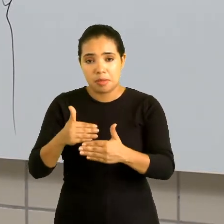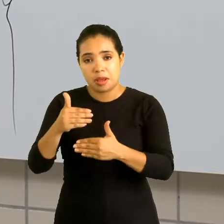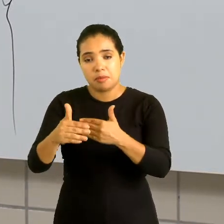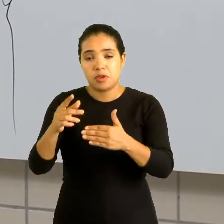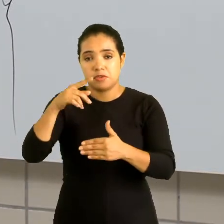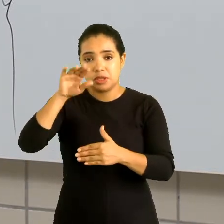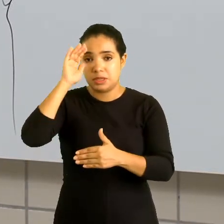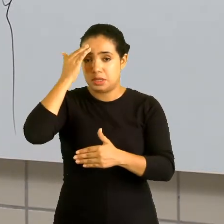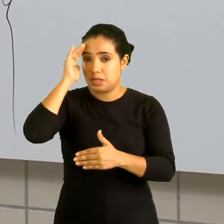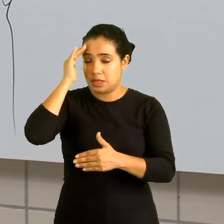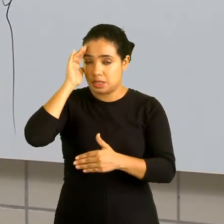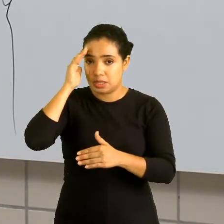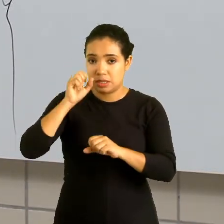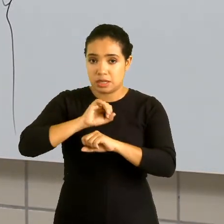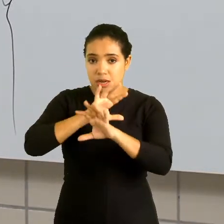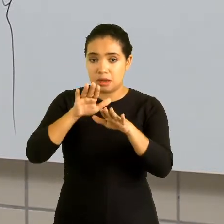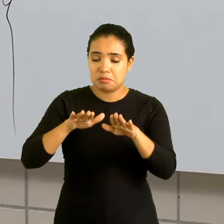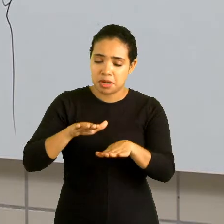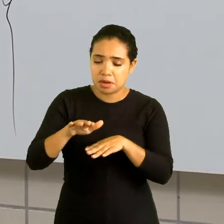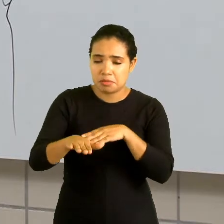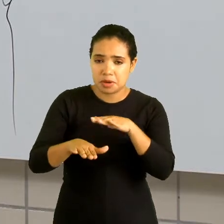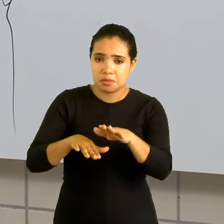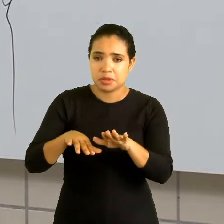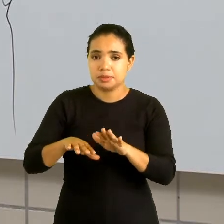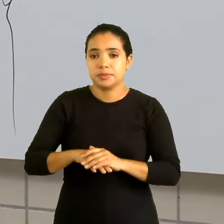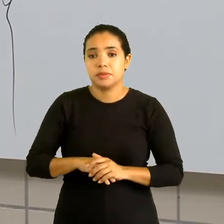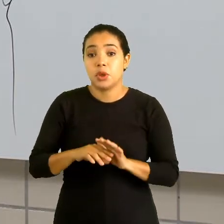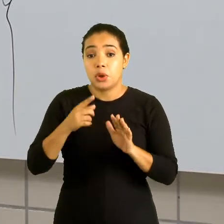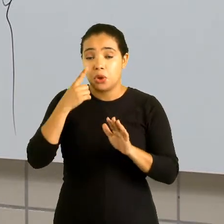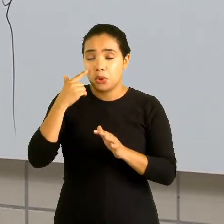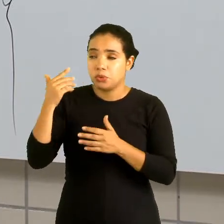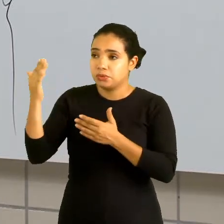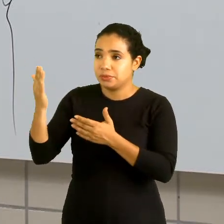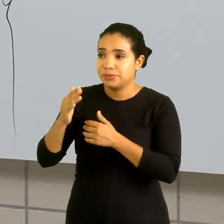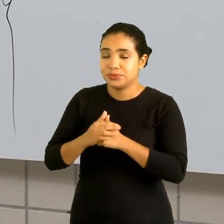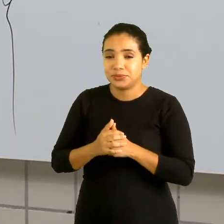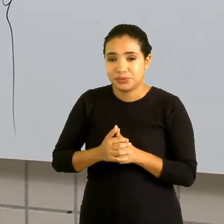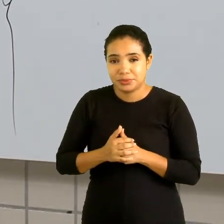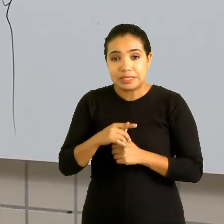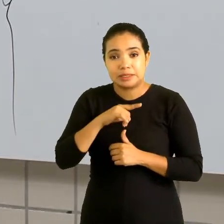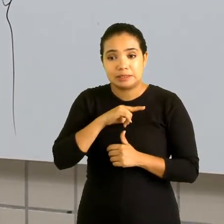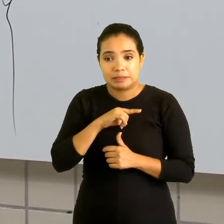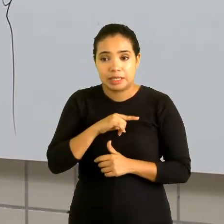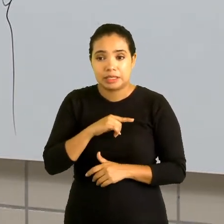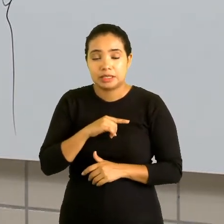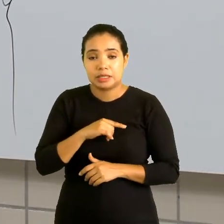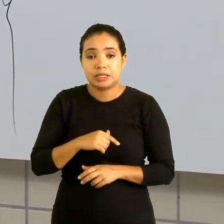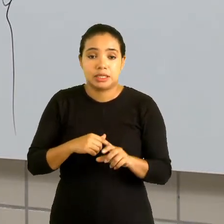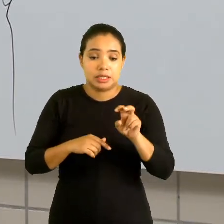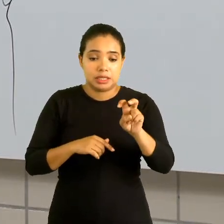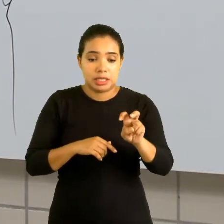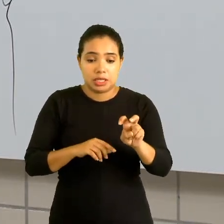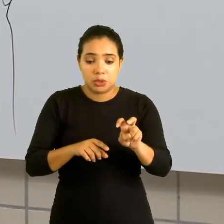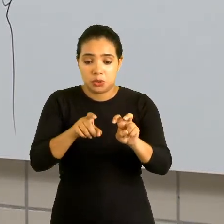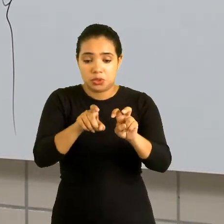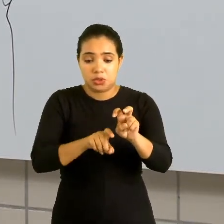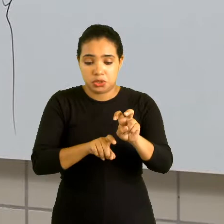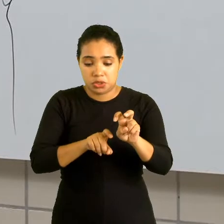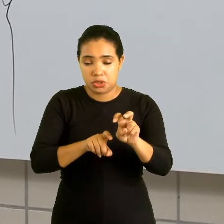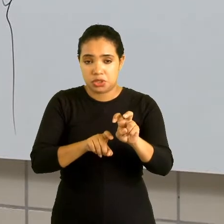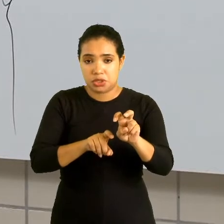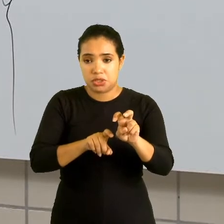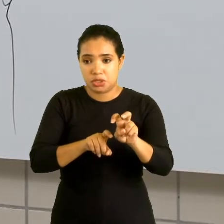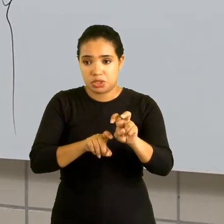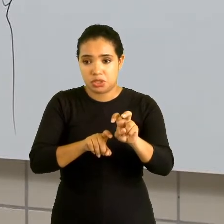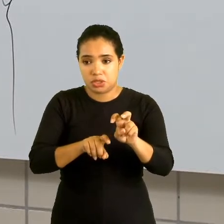compreendam essa parte aqui. Olha o que vai acontecer então. Eu vou ter 5x elevado